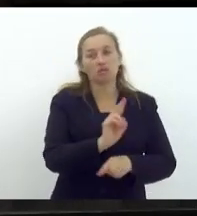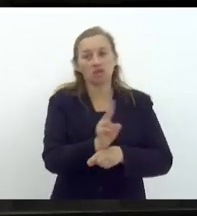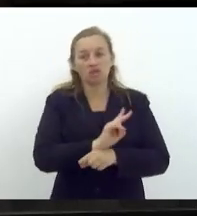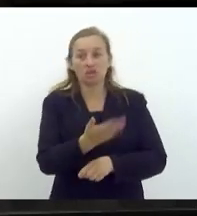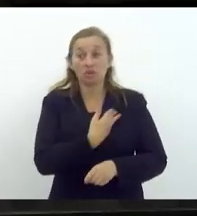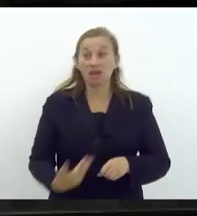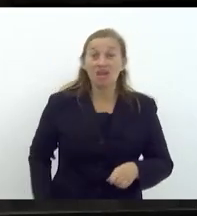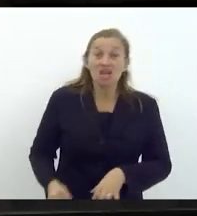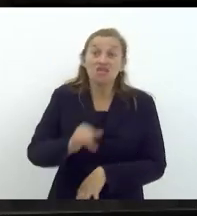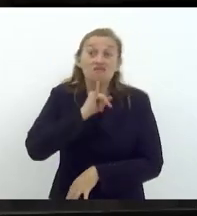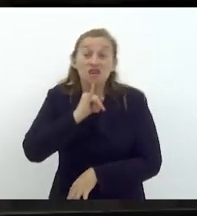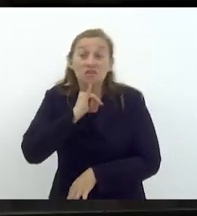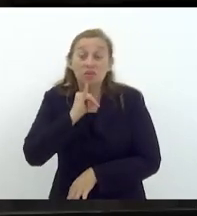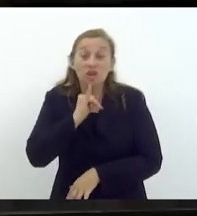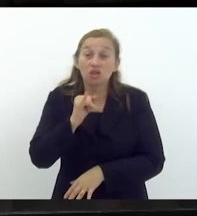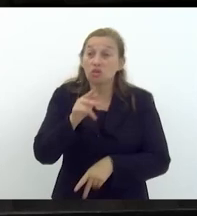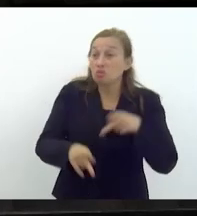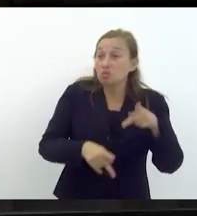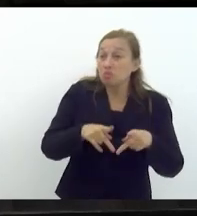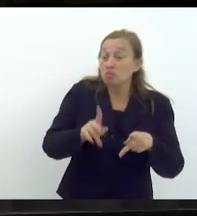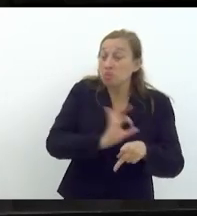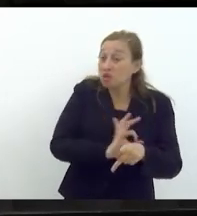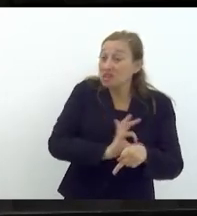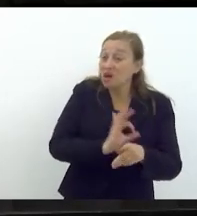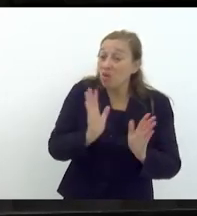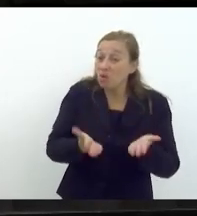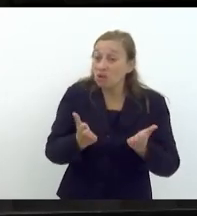Infelizmente, o policial hoje está com medo de trabalhar